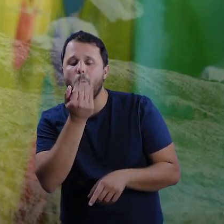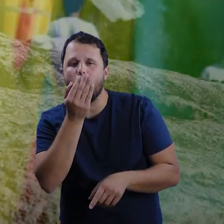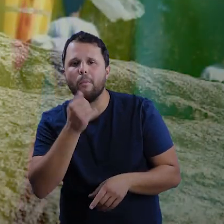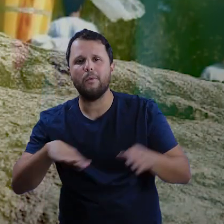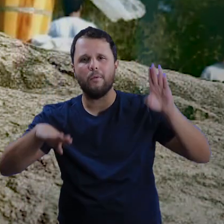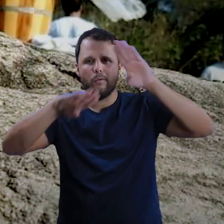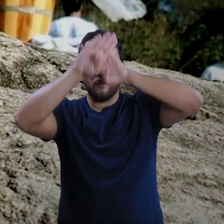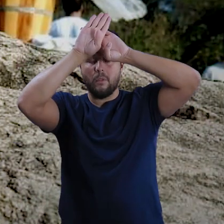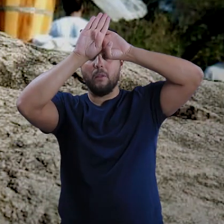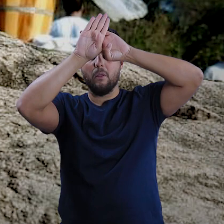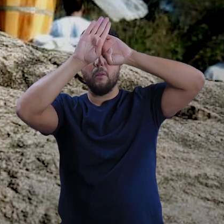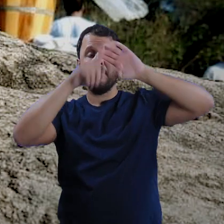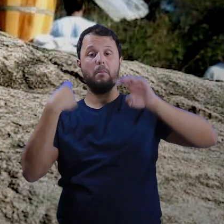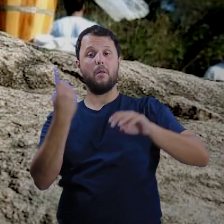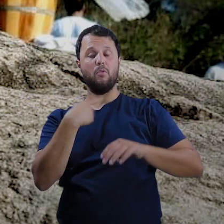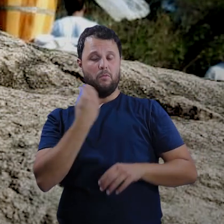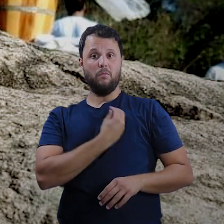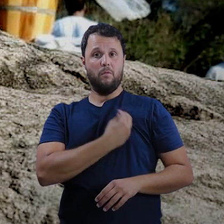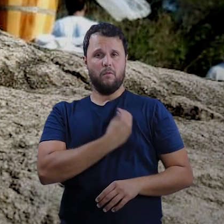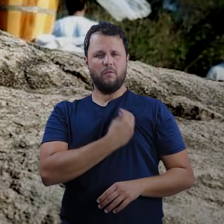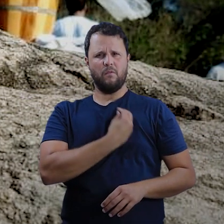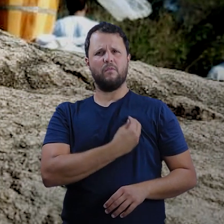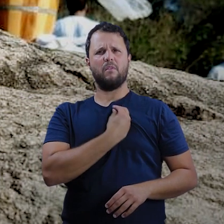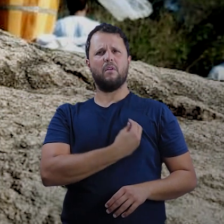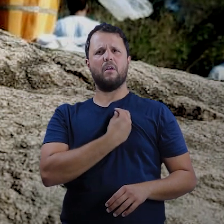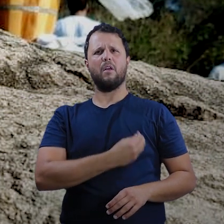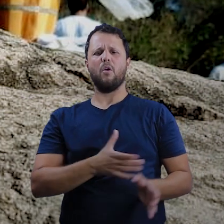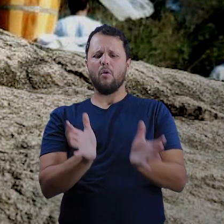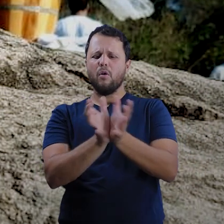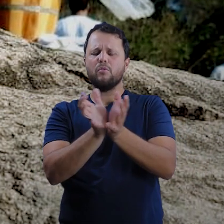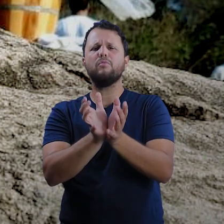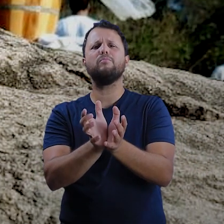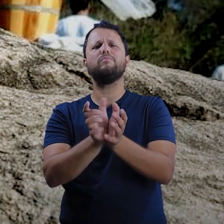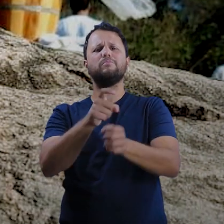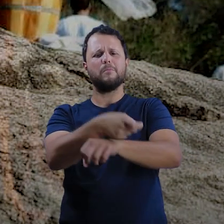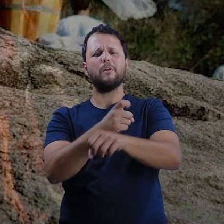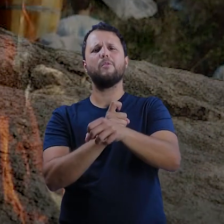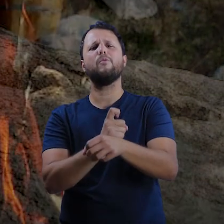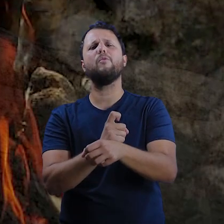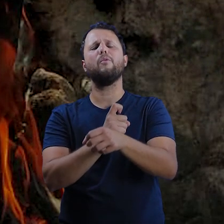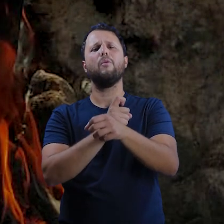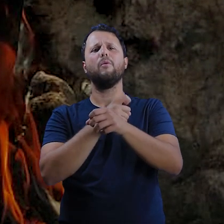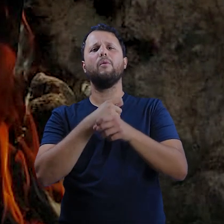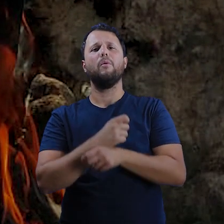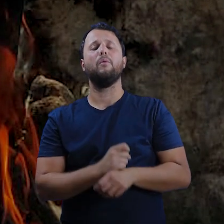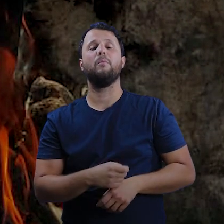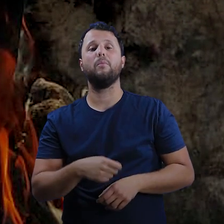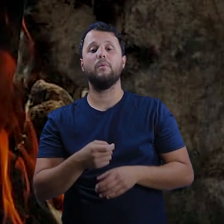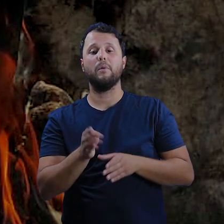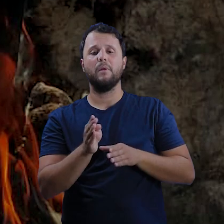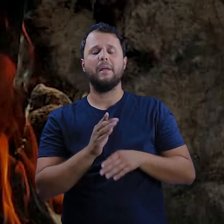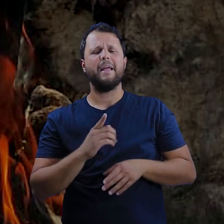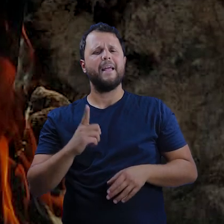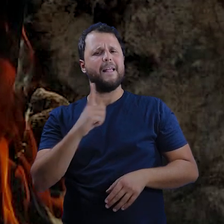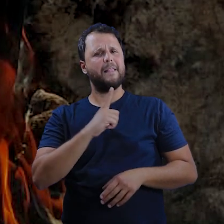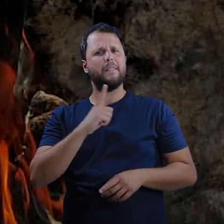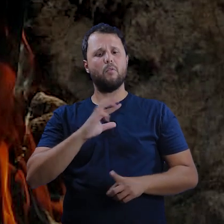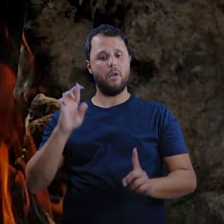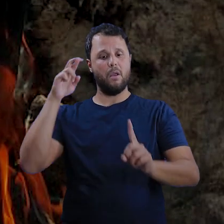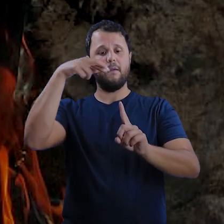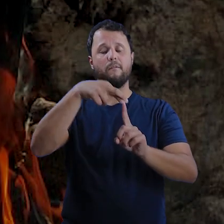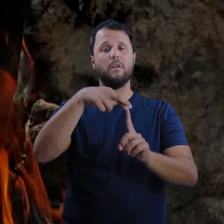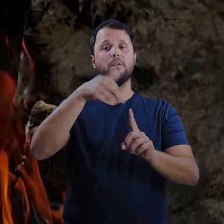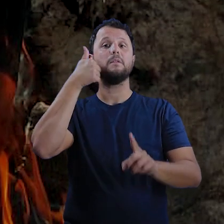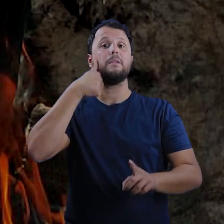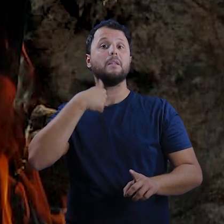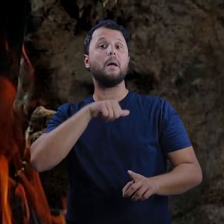subsistência. O quilombo Mangueira, ele, basicamente, né? Orientado pelo processo matriarcal.